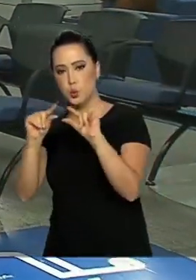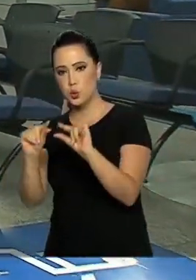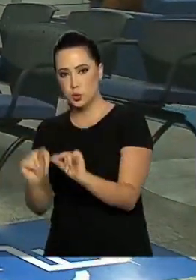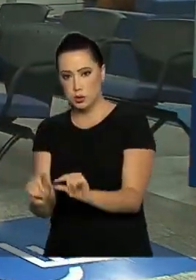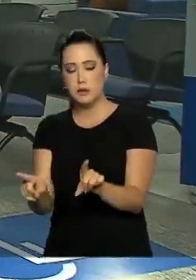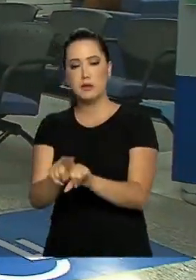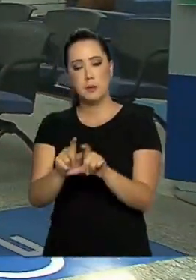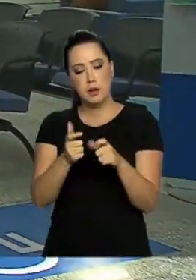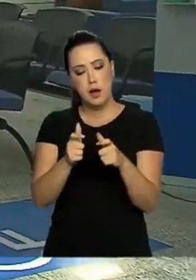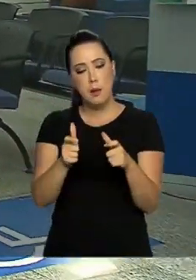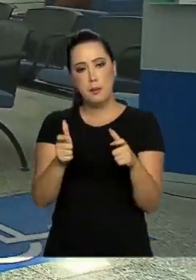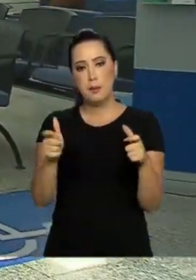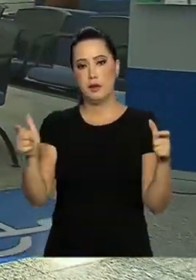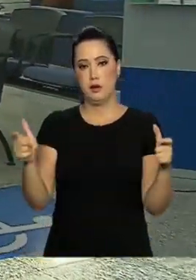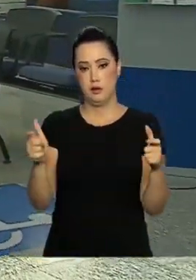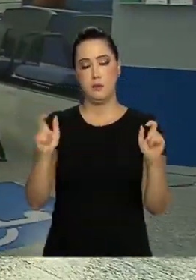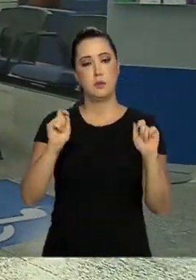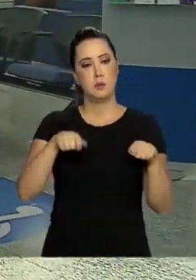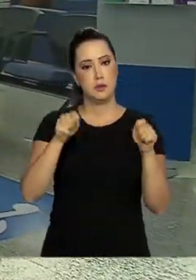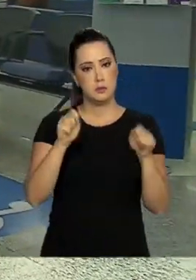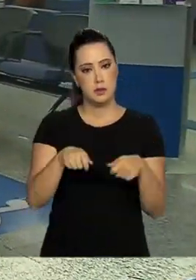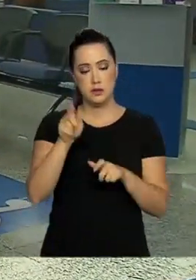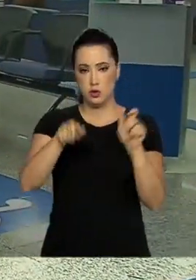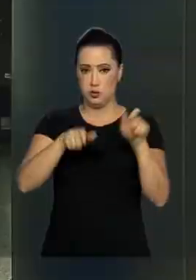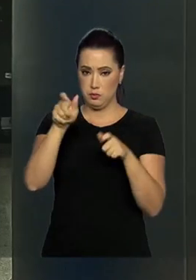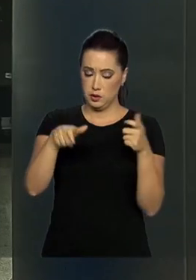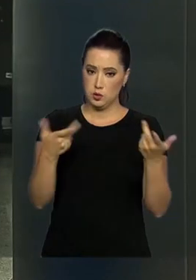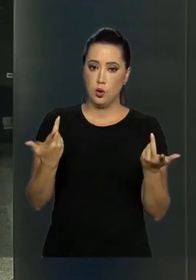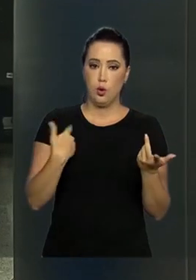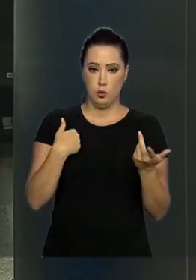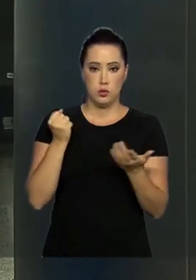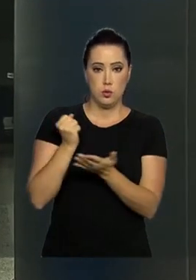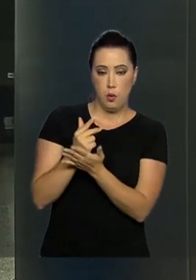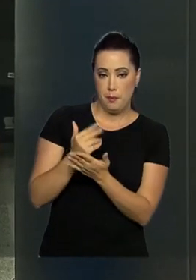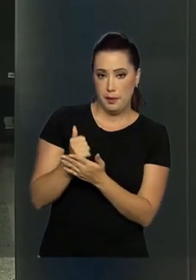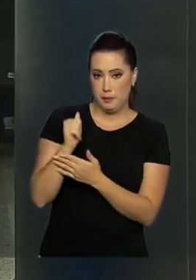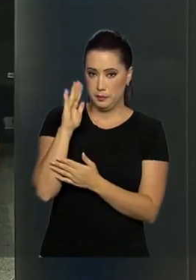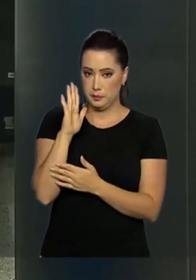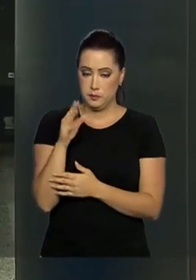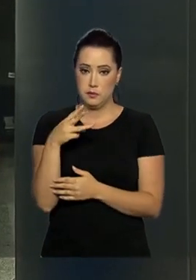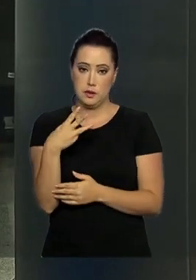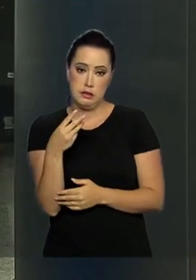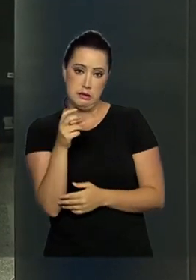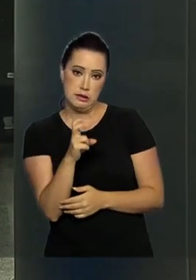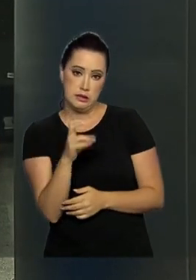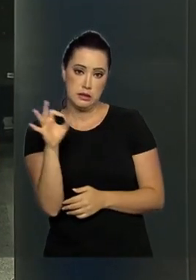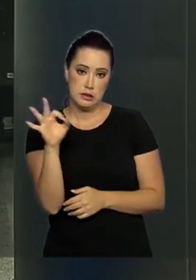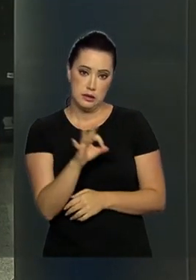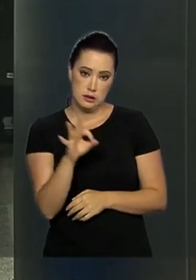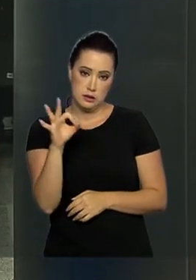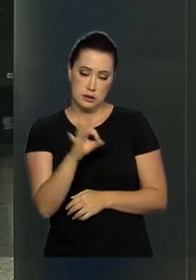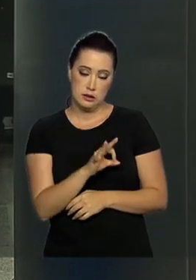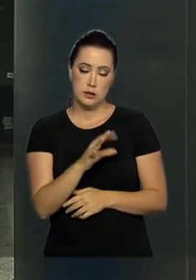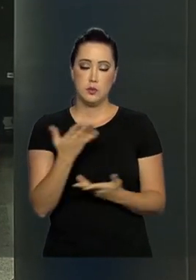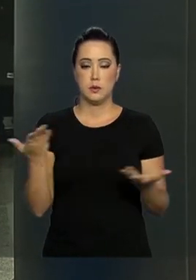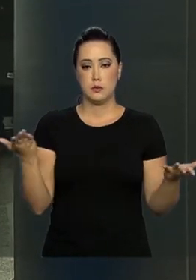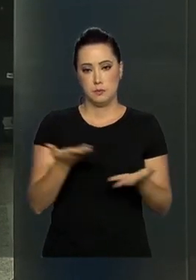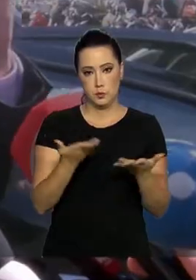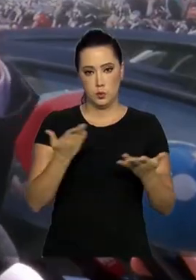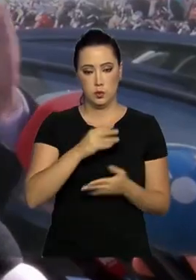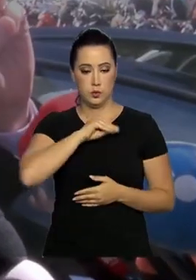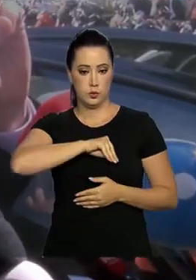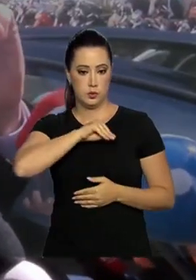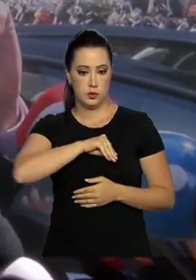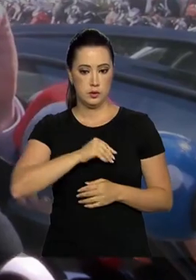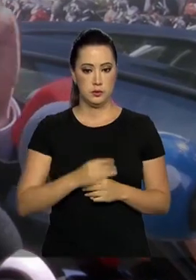também será ampliada a margem para os consumidores, que atualmente é de 35% da renda líquida mensal.